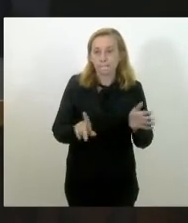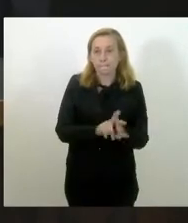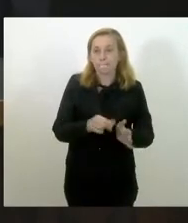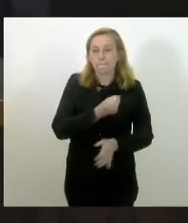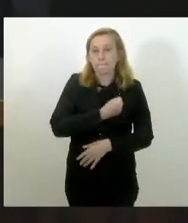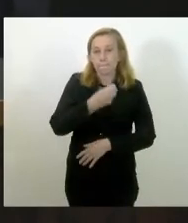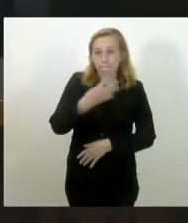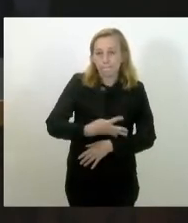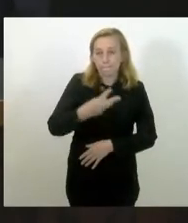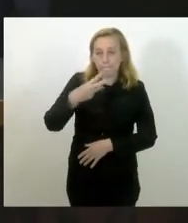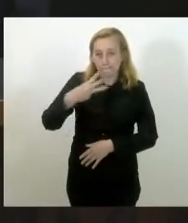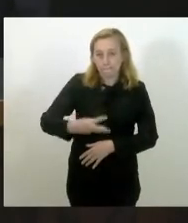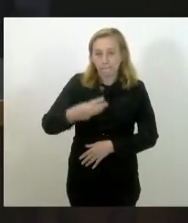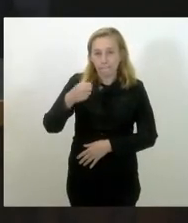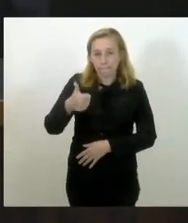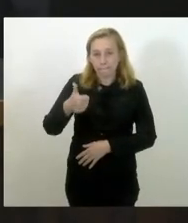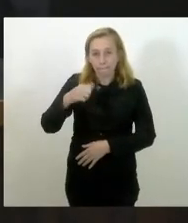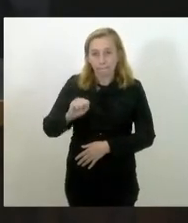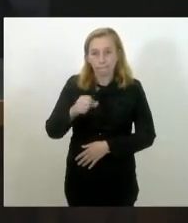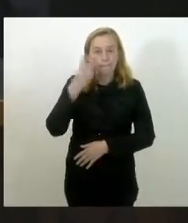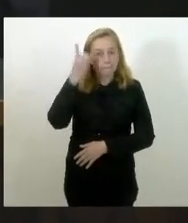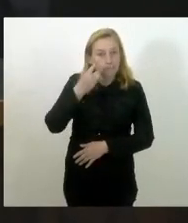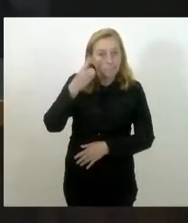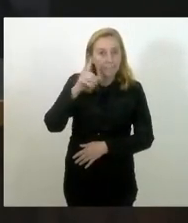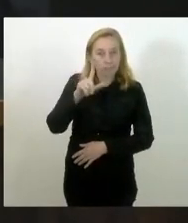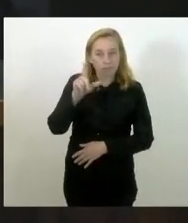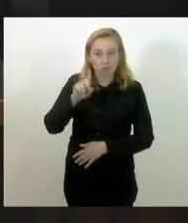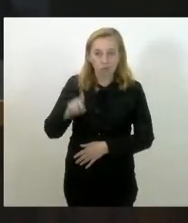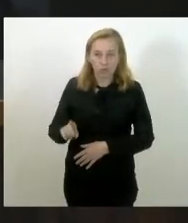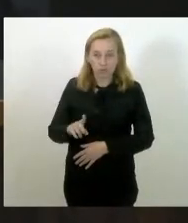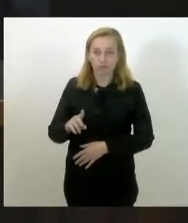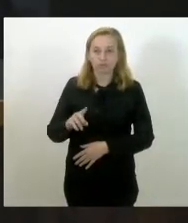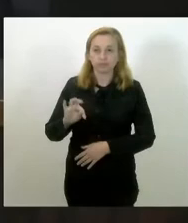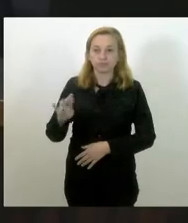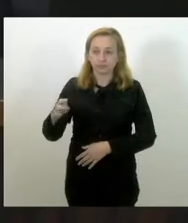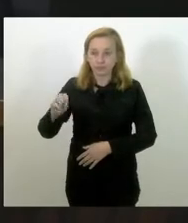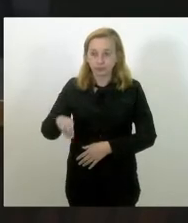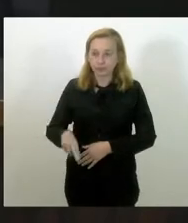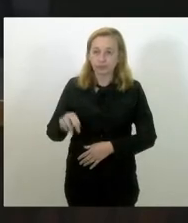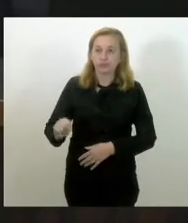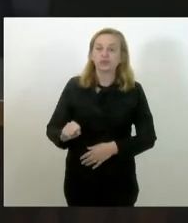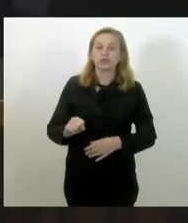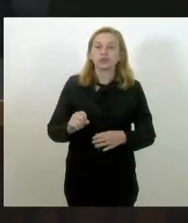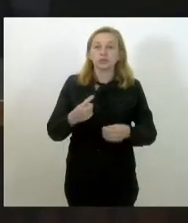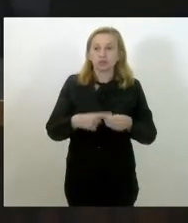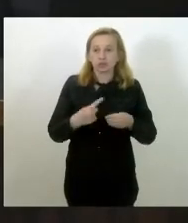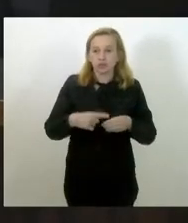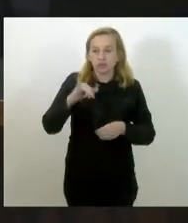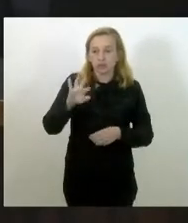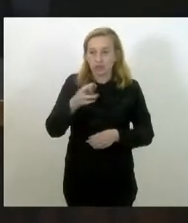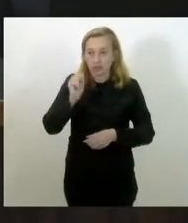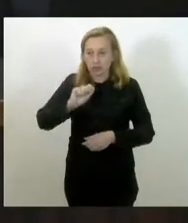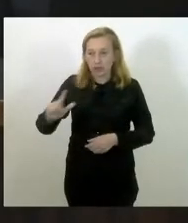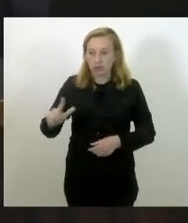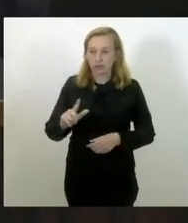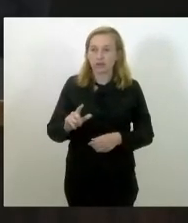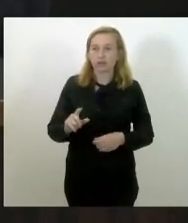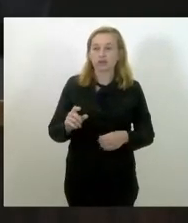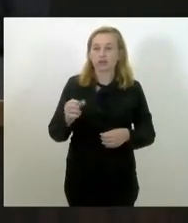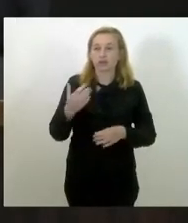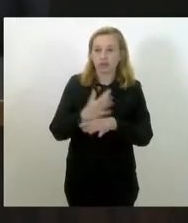4318, de autoria do deputado Luiz Martins, que declara o município de Areal como a cidade da uva do Estado do Rio de Janeiro.